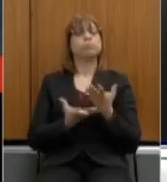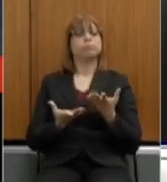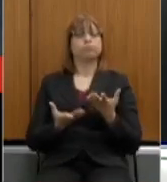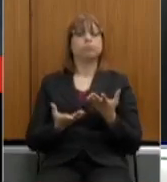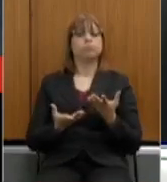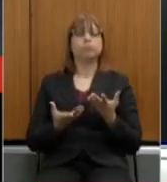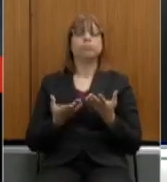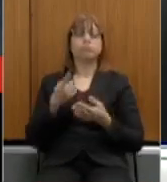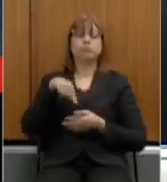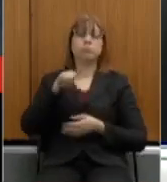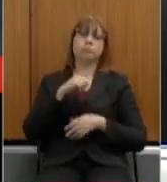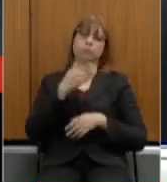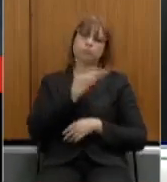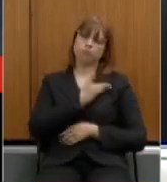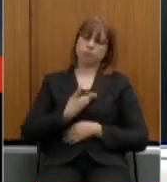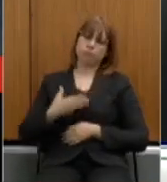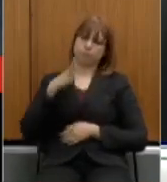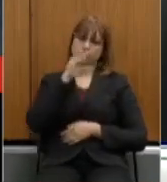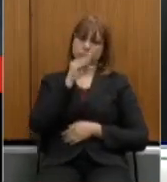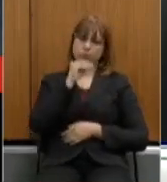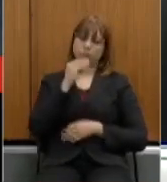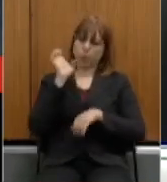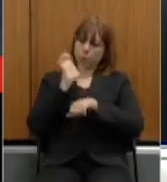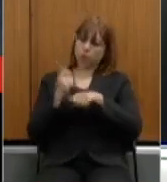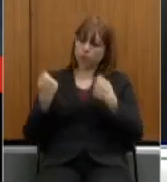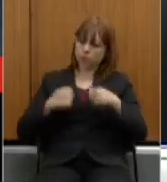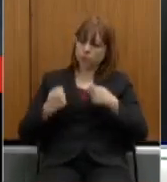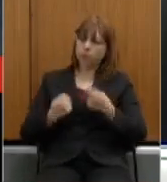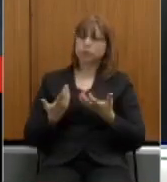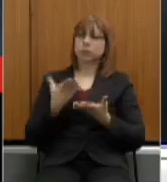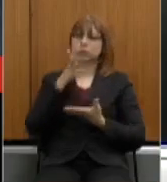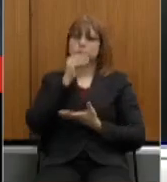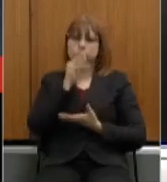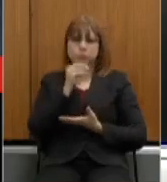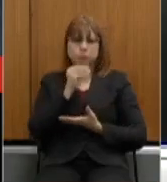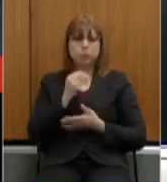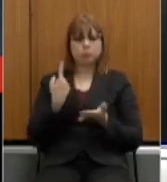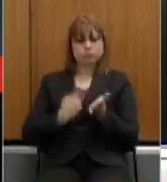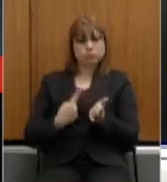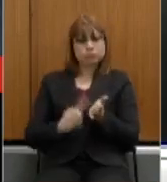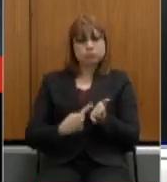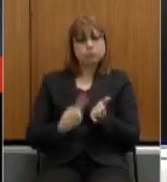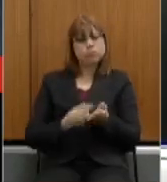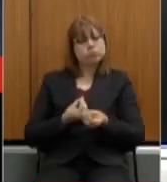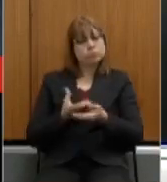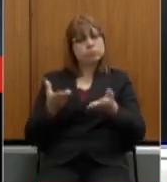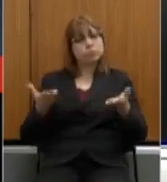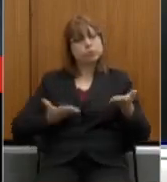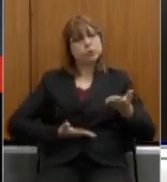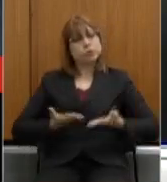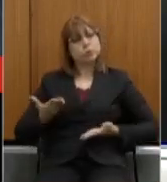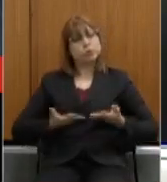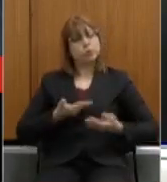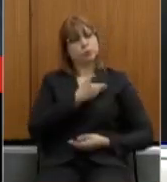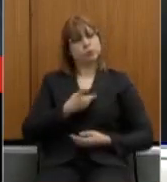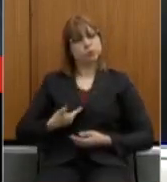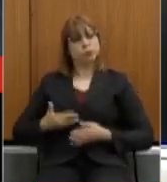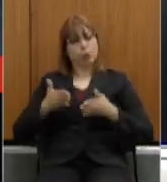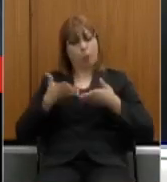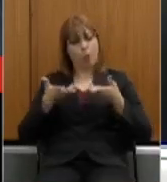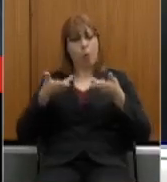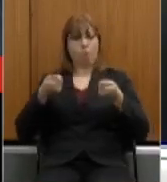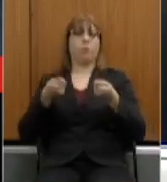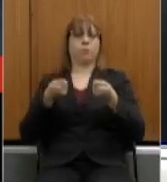O Estado necessita de colaboradores comprometidos a oferecer serviço público de qualidade à população.